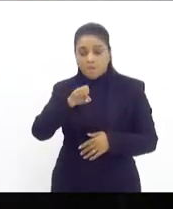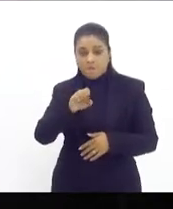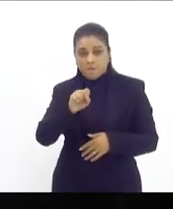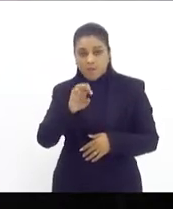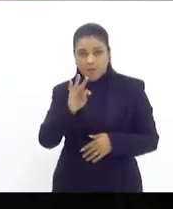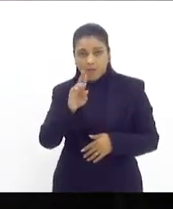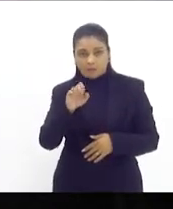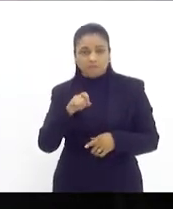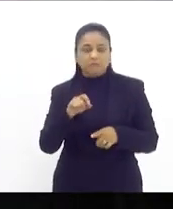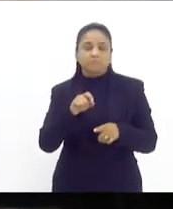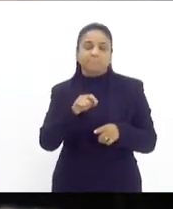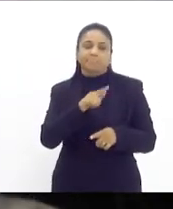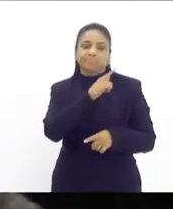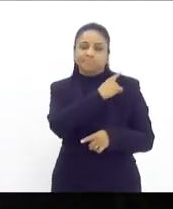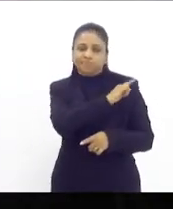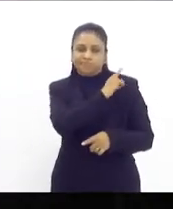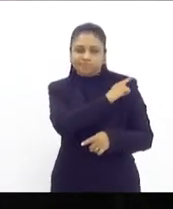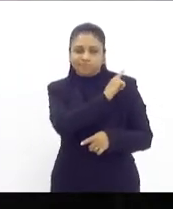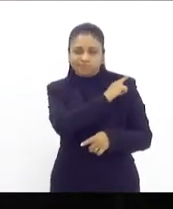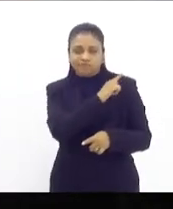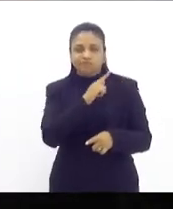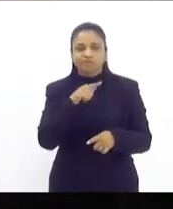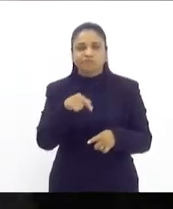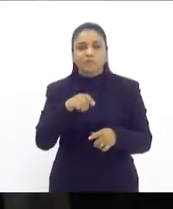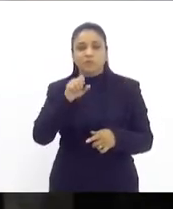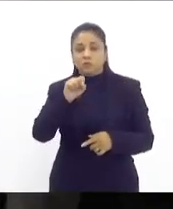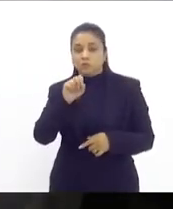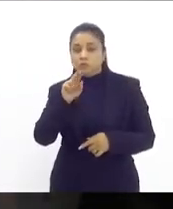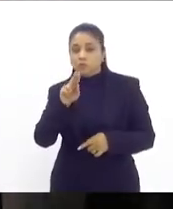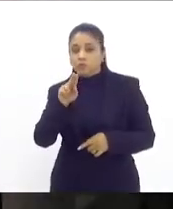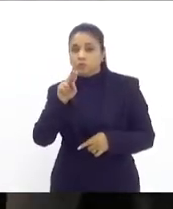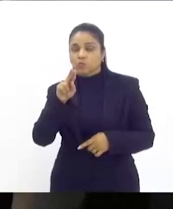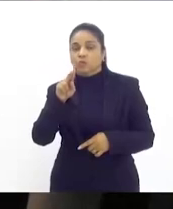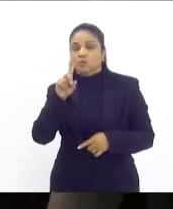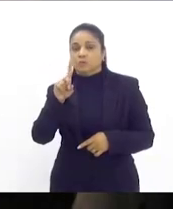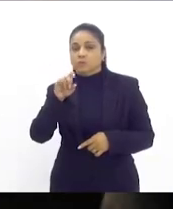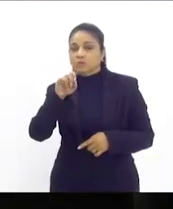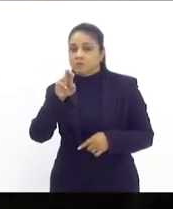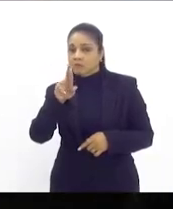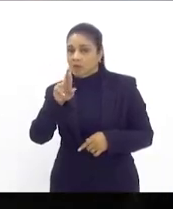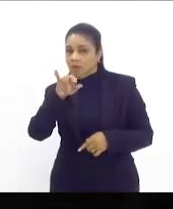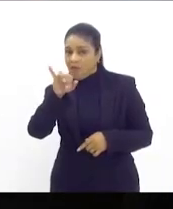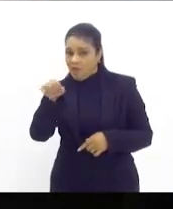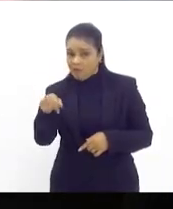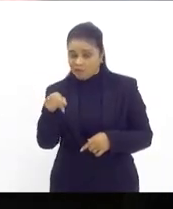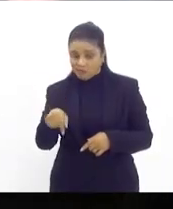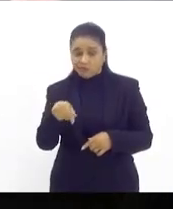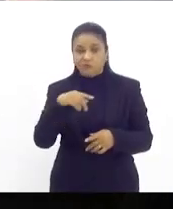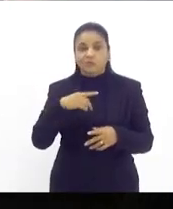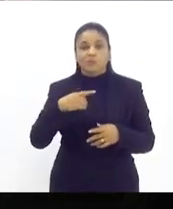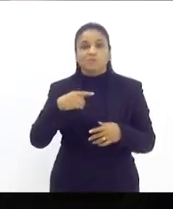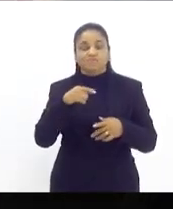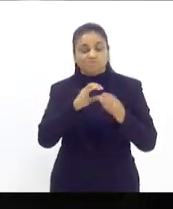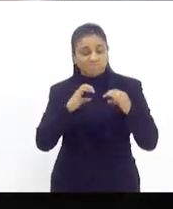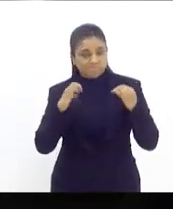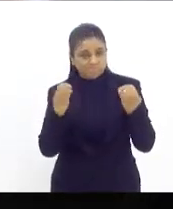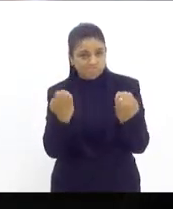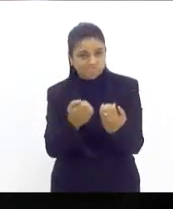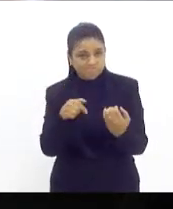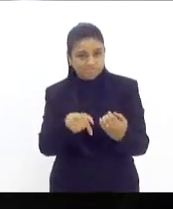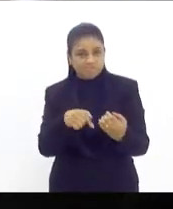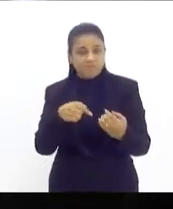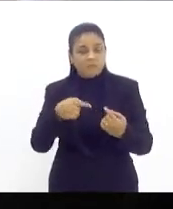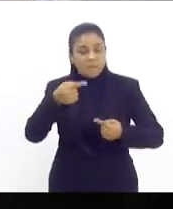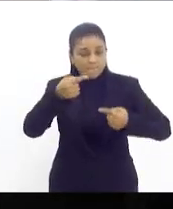Suderge durante muito tempo na sua vida. Ou seja, o Maracanãzinho, além de ser um palco de luta do jiu-jitsu propriamente dito,